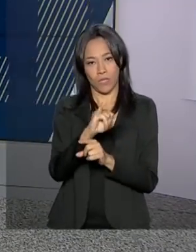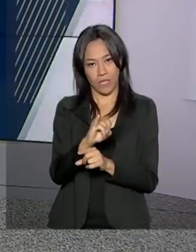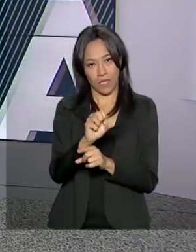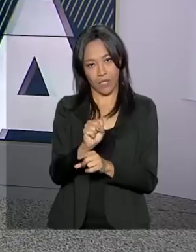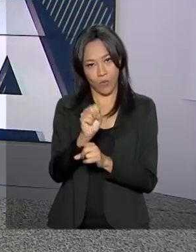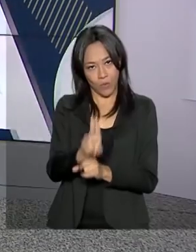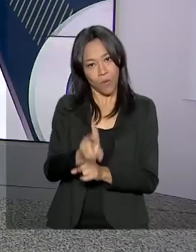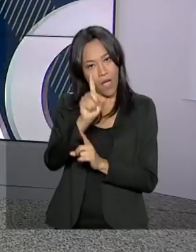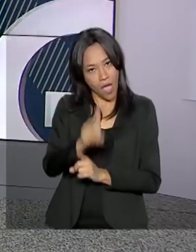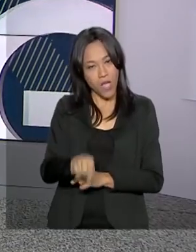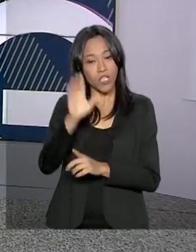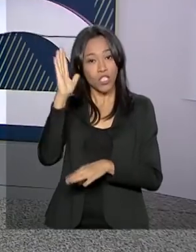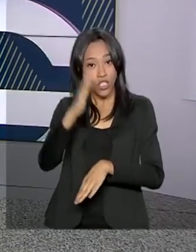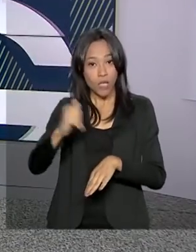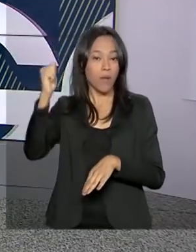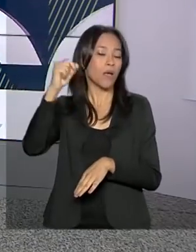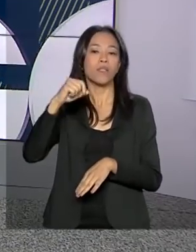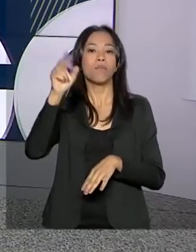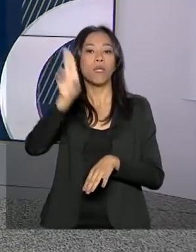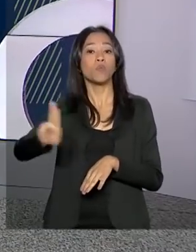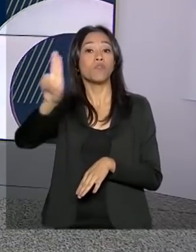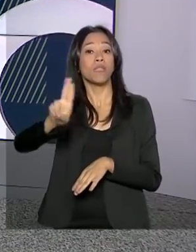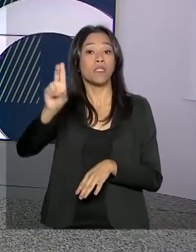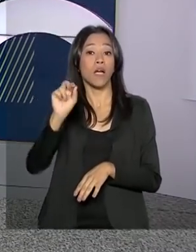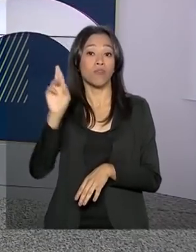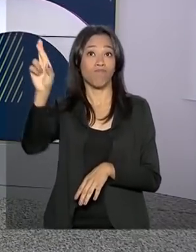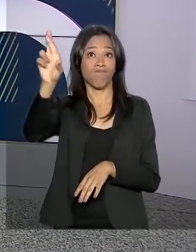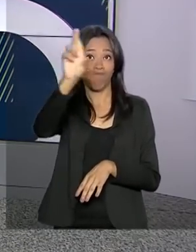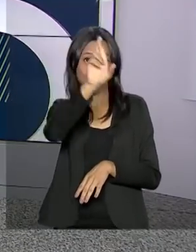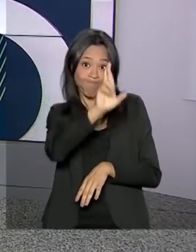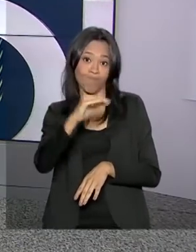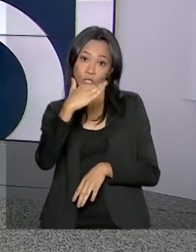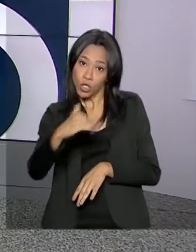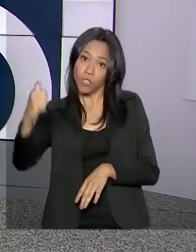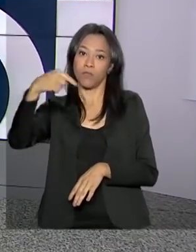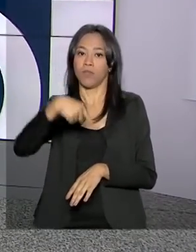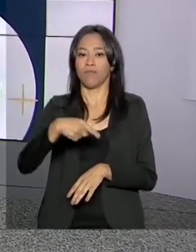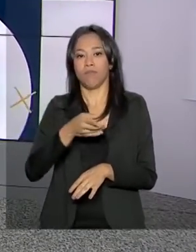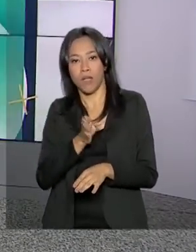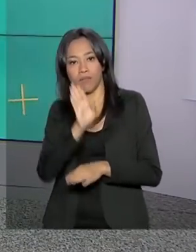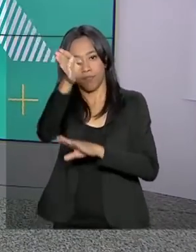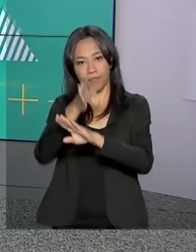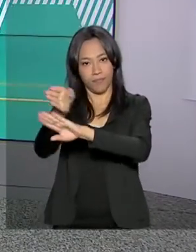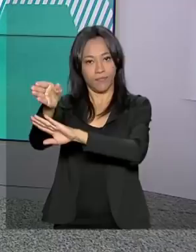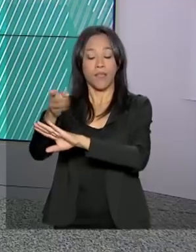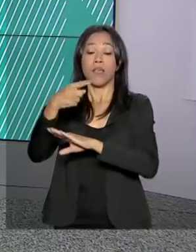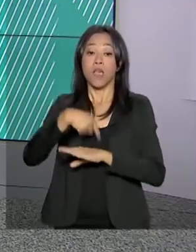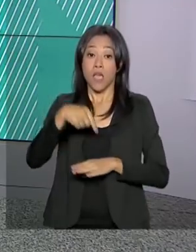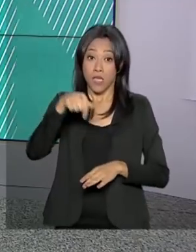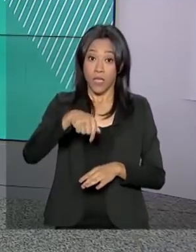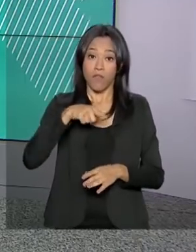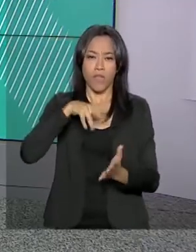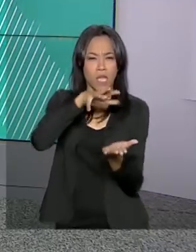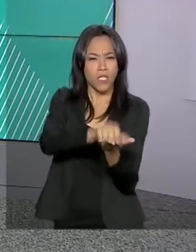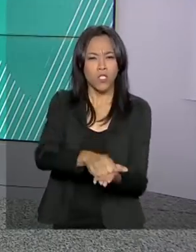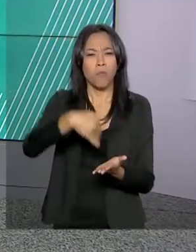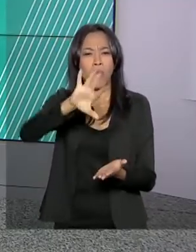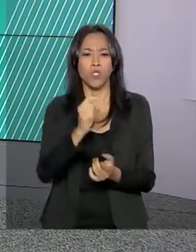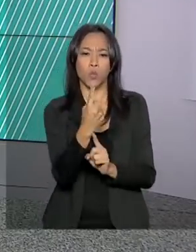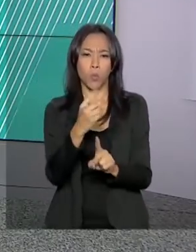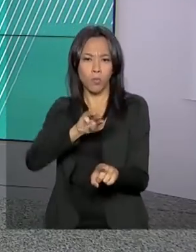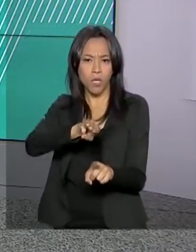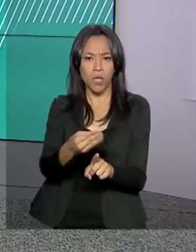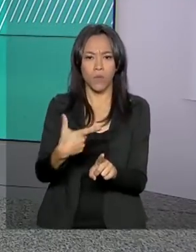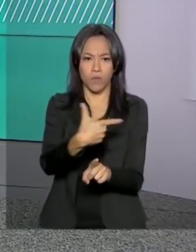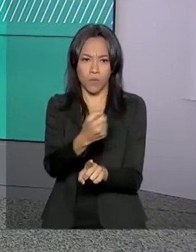chamada é feita diretamente pelas instituições de ensino superior. Neste segundo semestre, o SISU registrou mais de 1 milhão e 200 mil